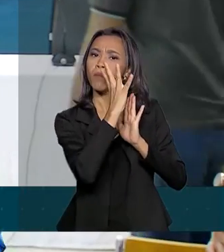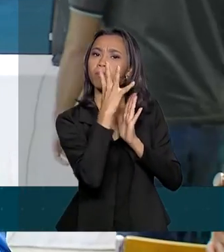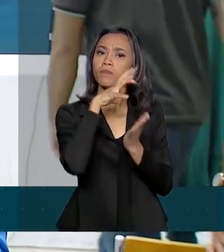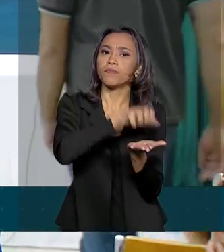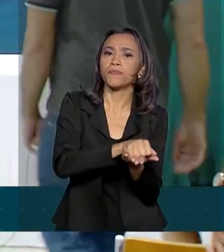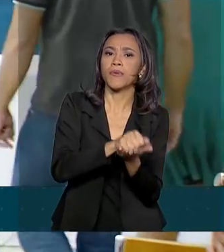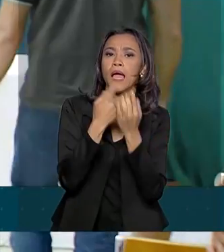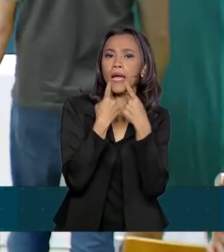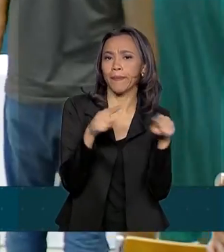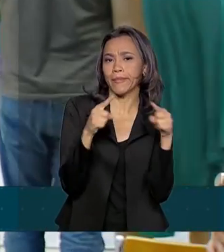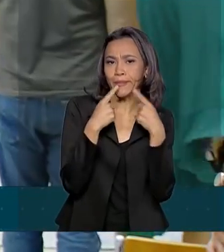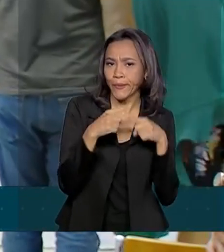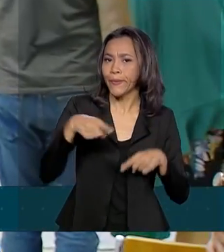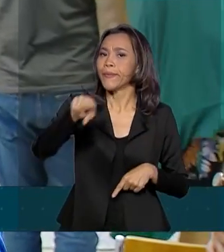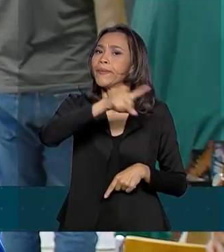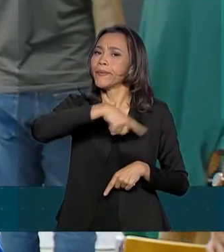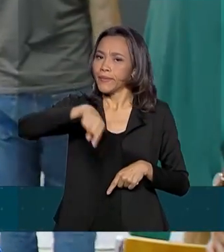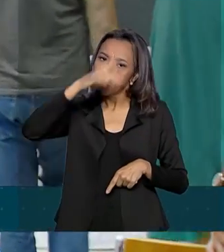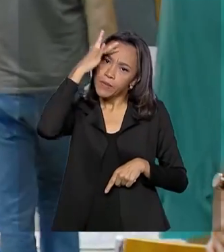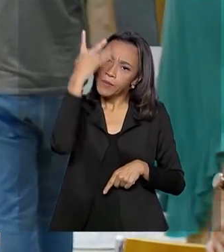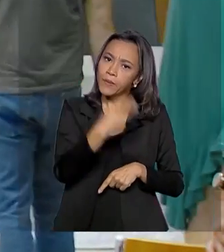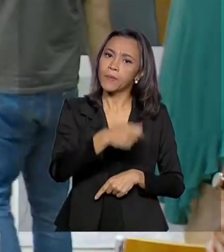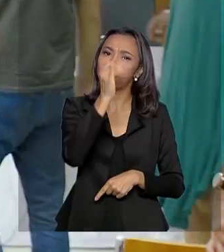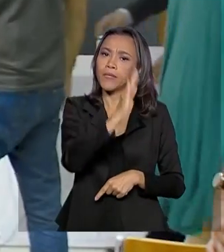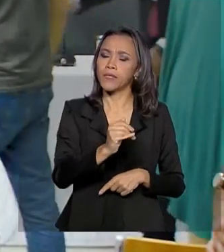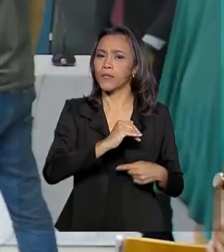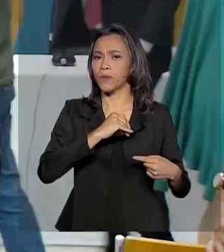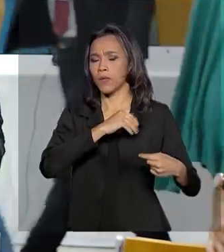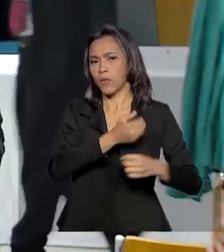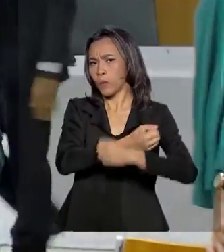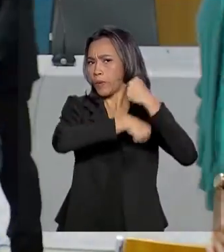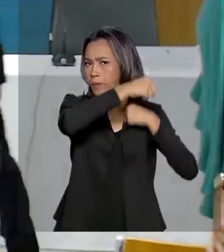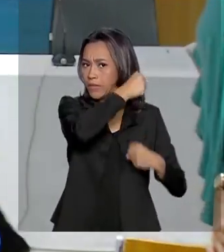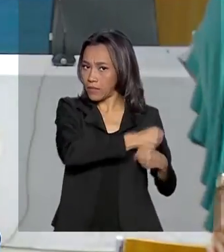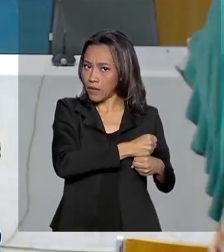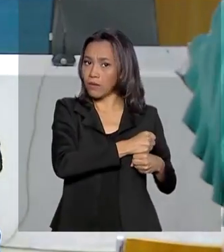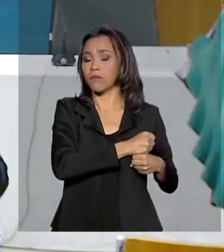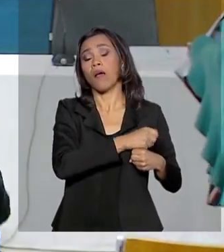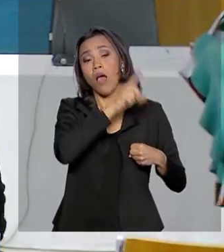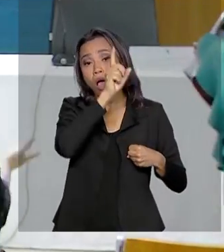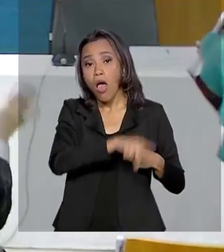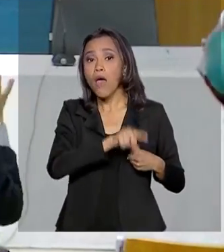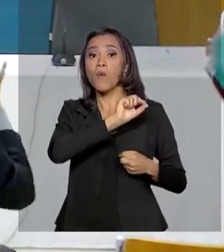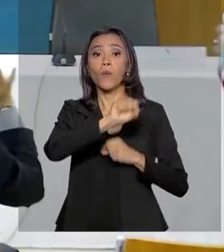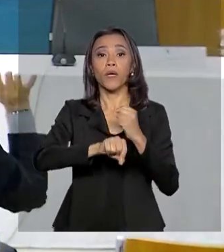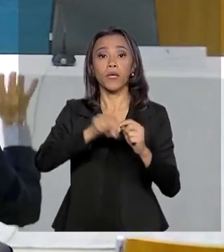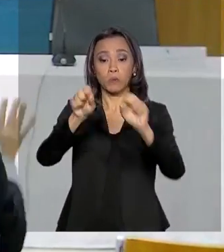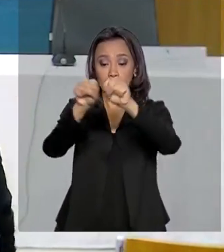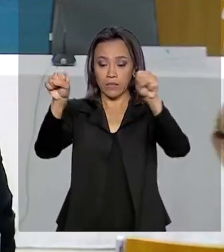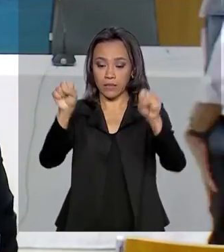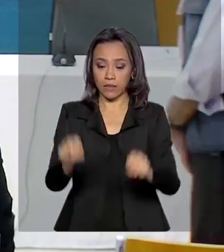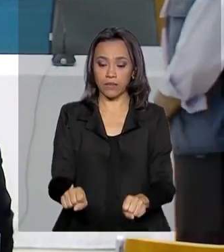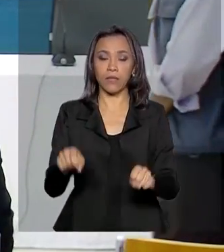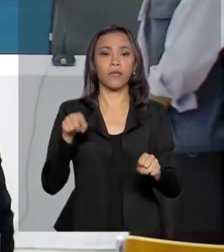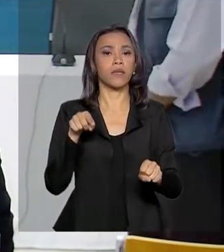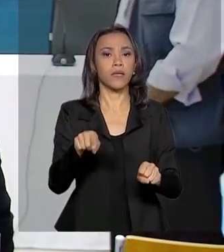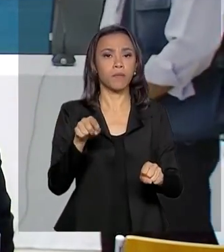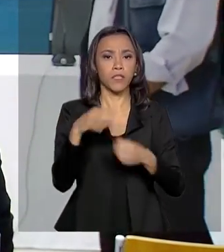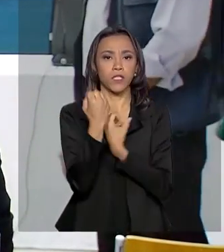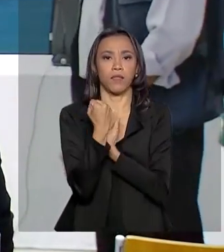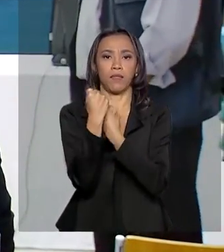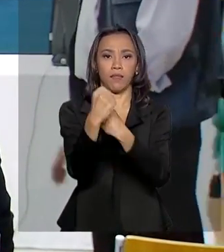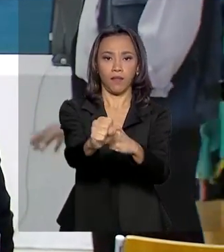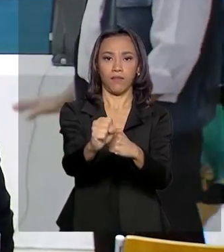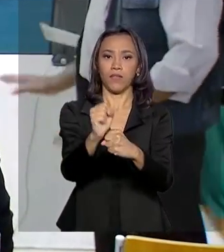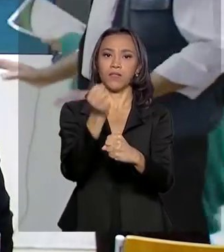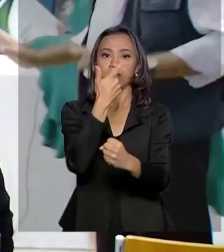feitas pelos consumidores brasileiros ao longo do ano passado. Os dados são do Sistema Nacional de Informações de Defesa